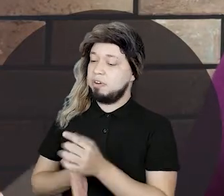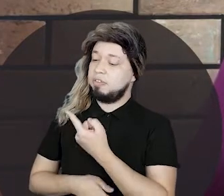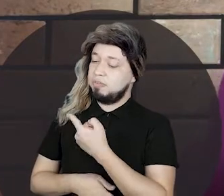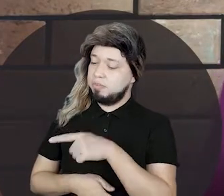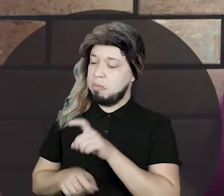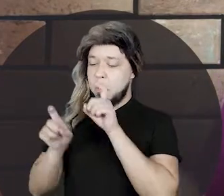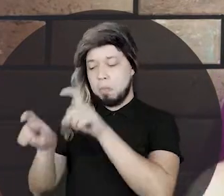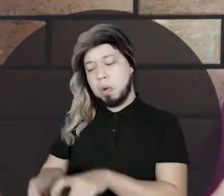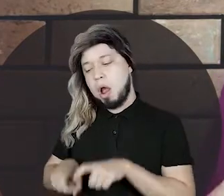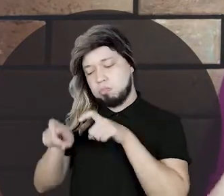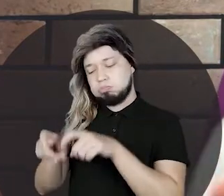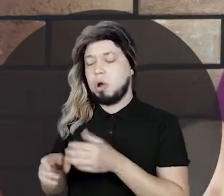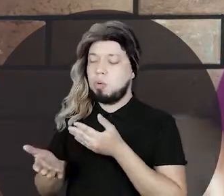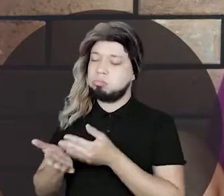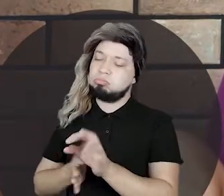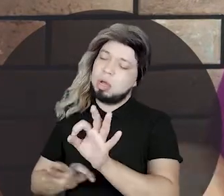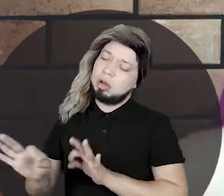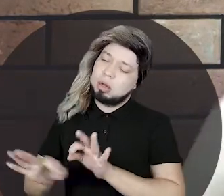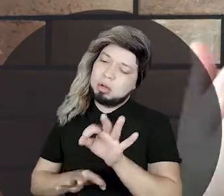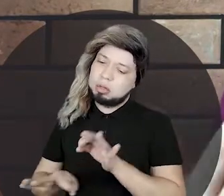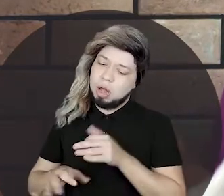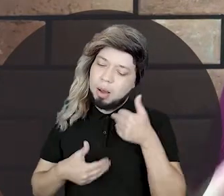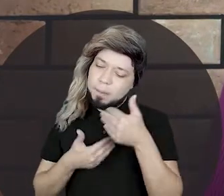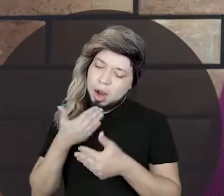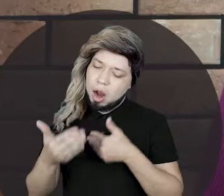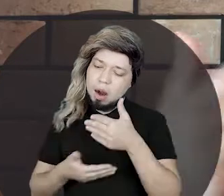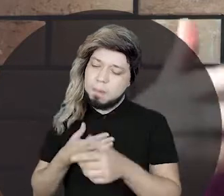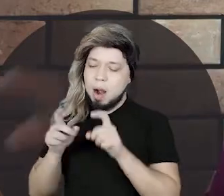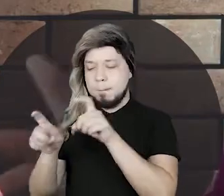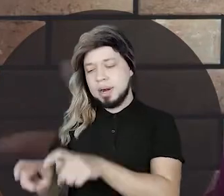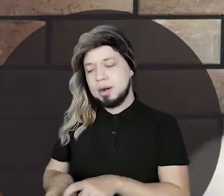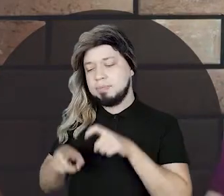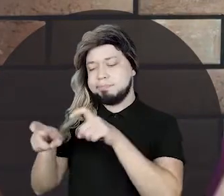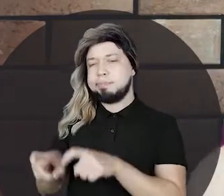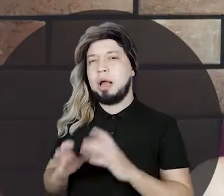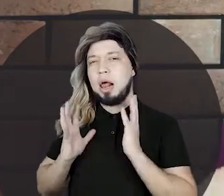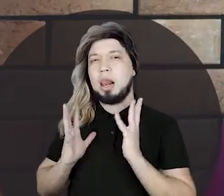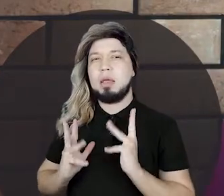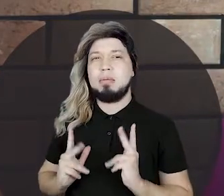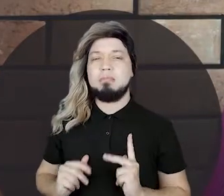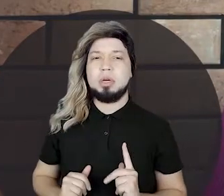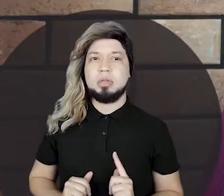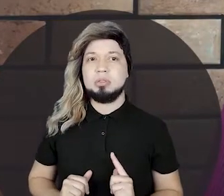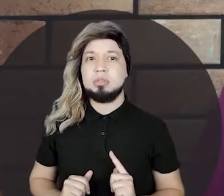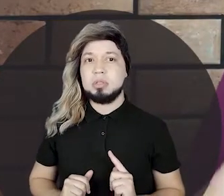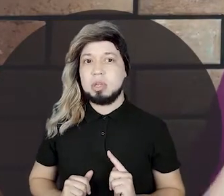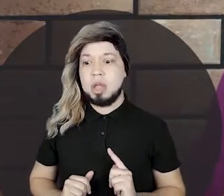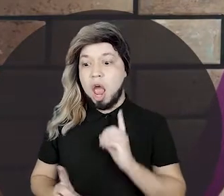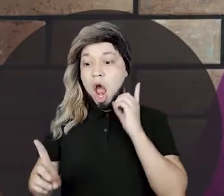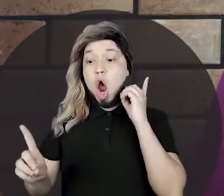arou a terra, começou a preparar. Enquanto ele estava, capinando, limpando, tirando tudo,